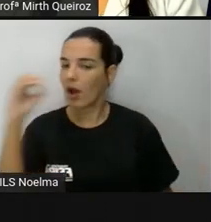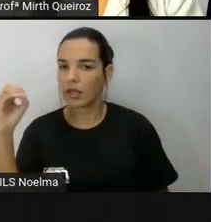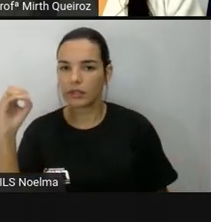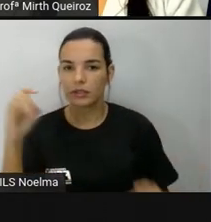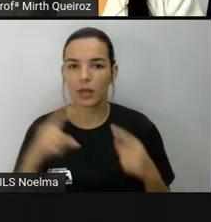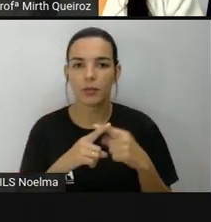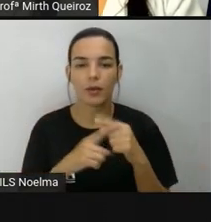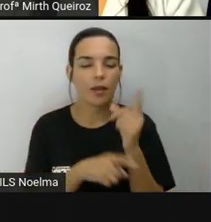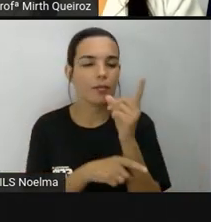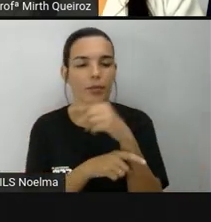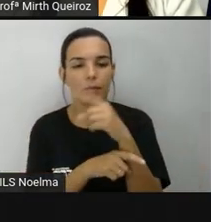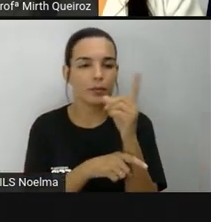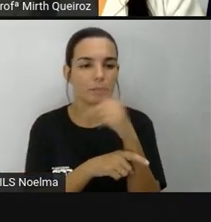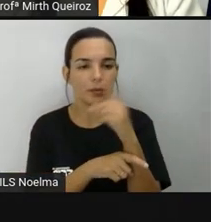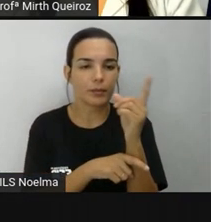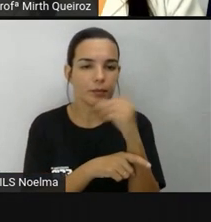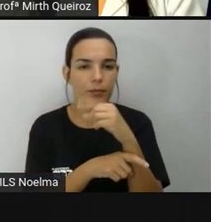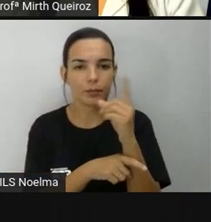agulha.